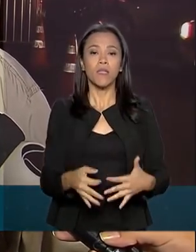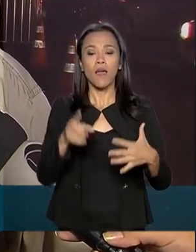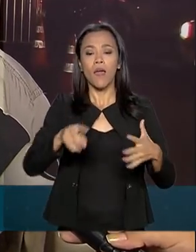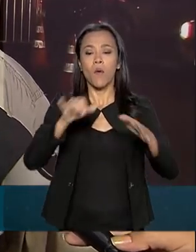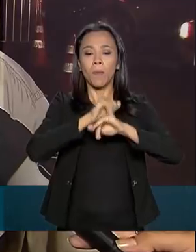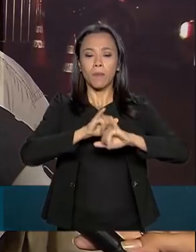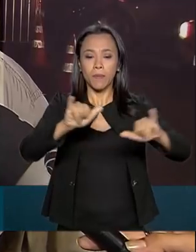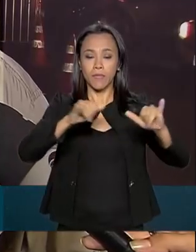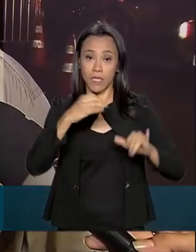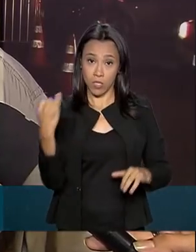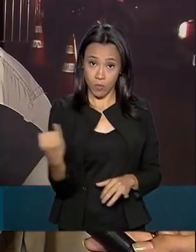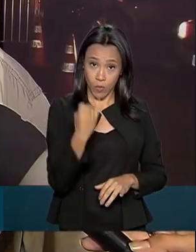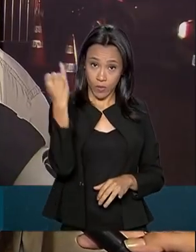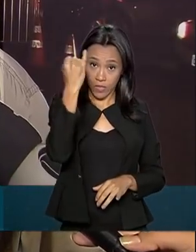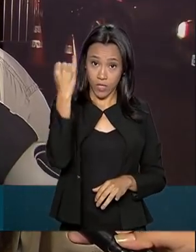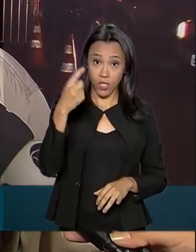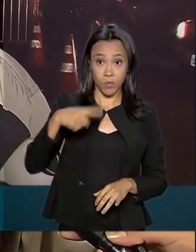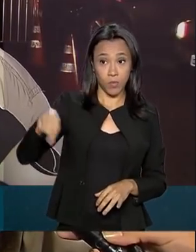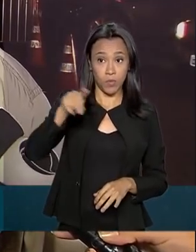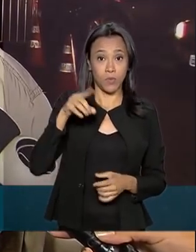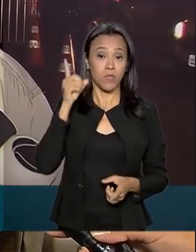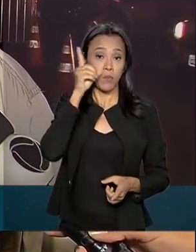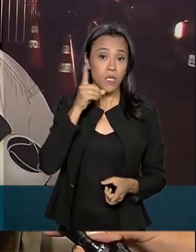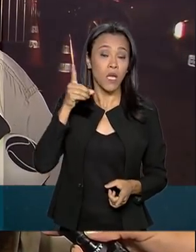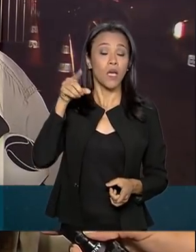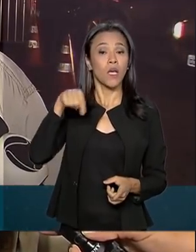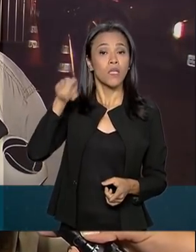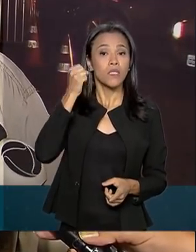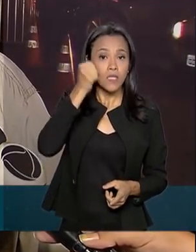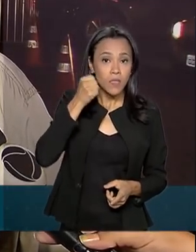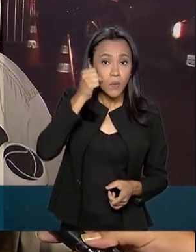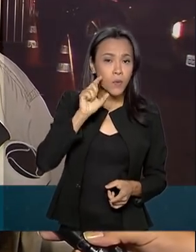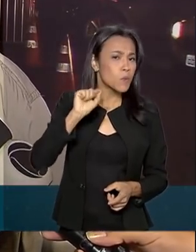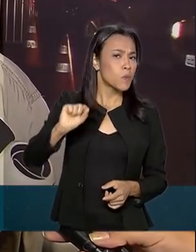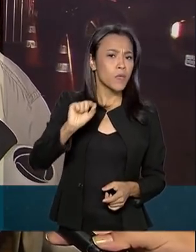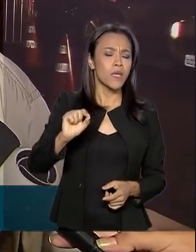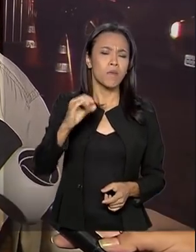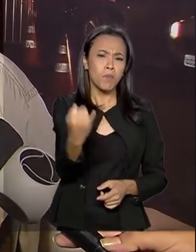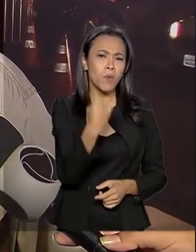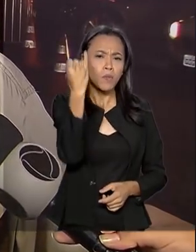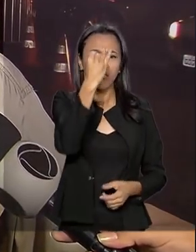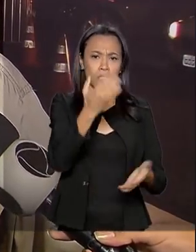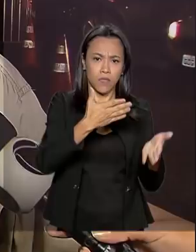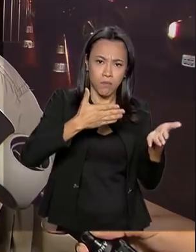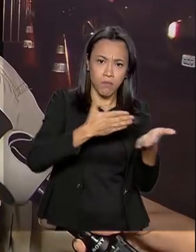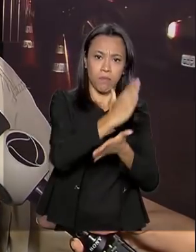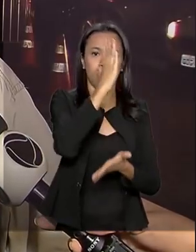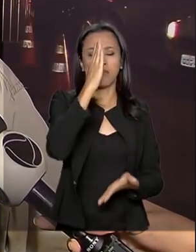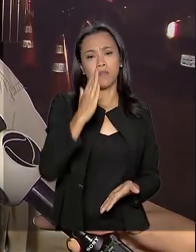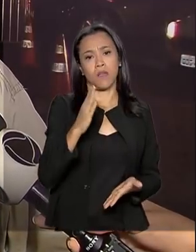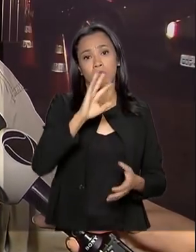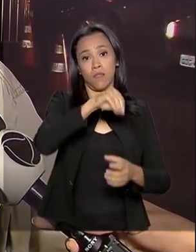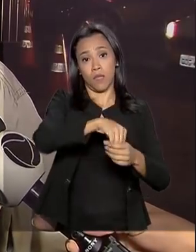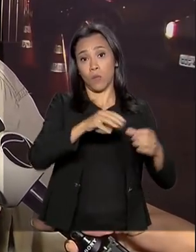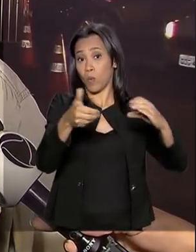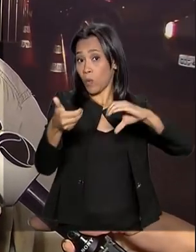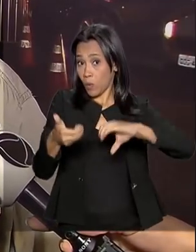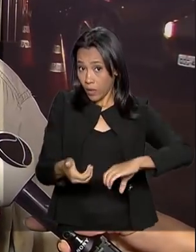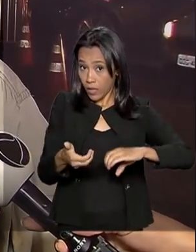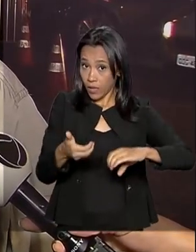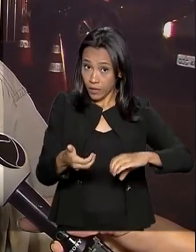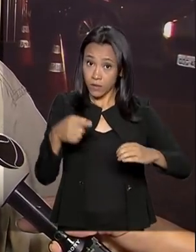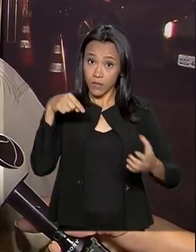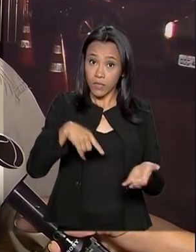uma mensagem importante para os parlamentares da importância de se aprovar no Congresso o Acordo de